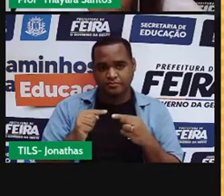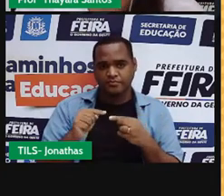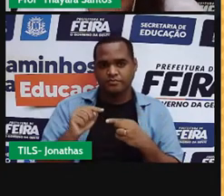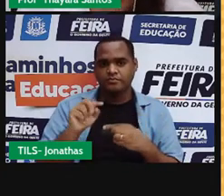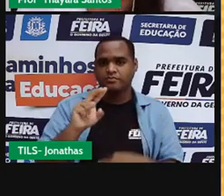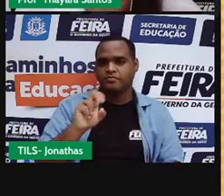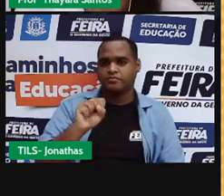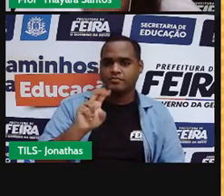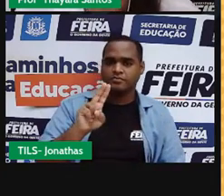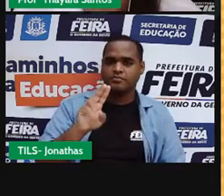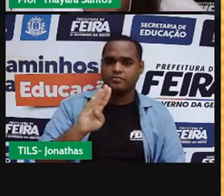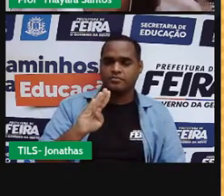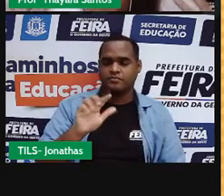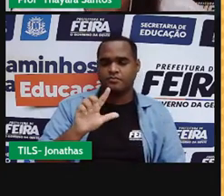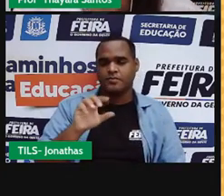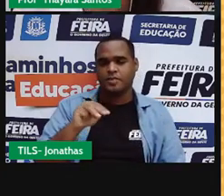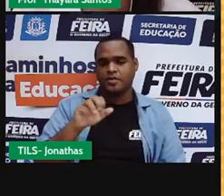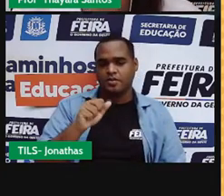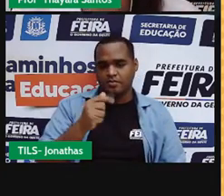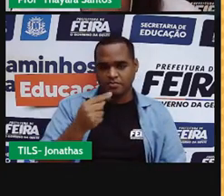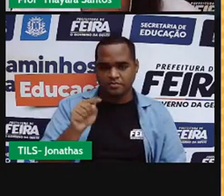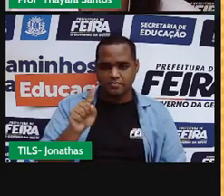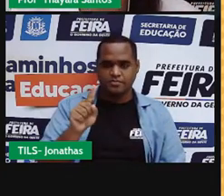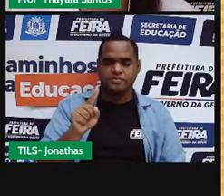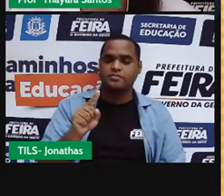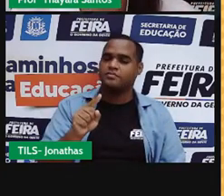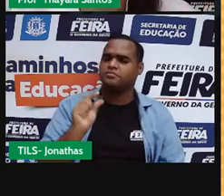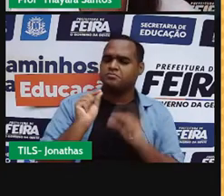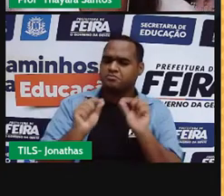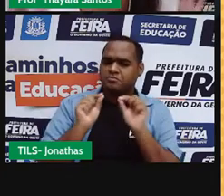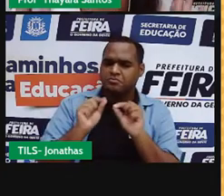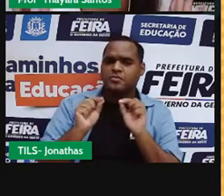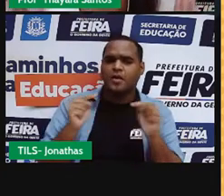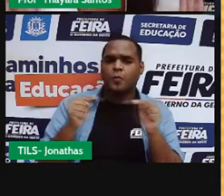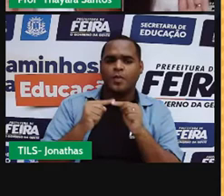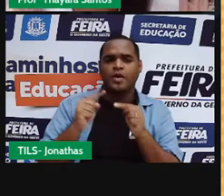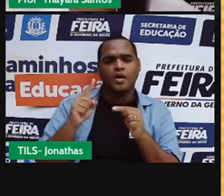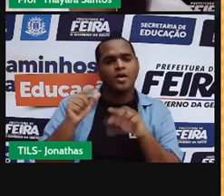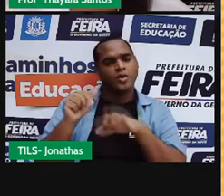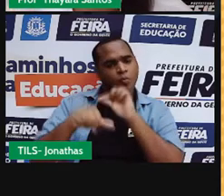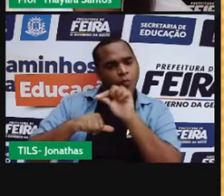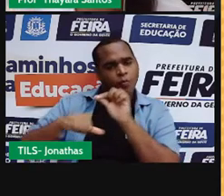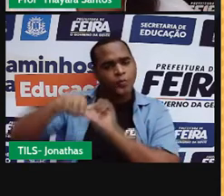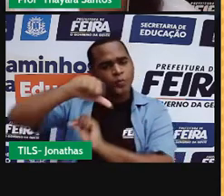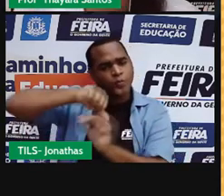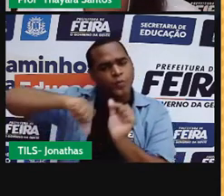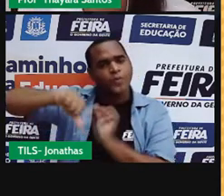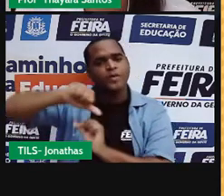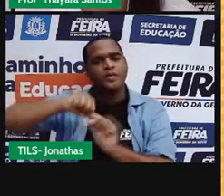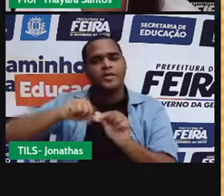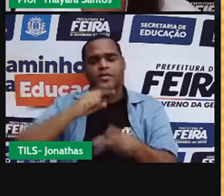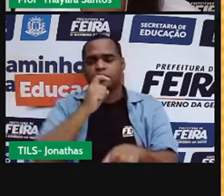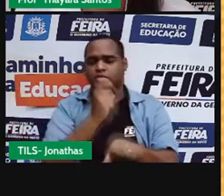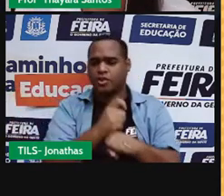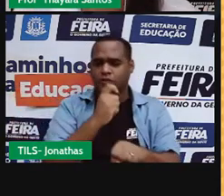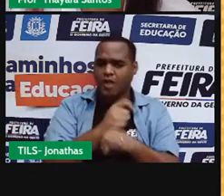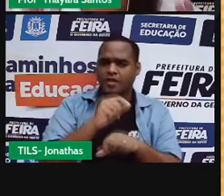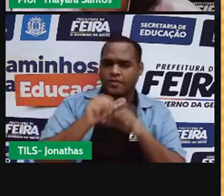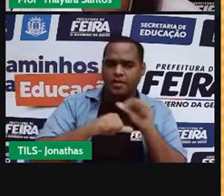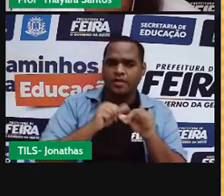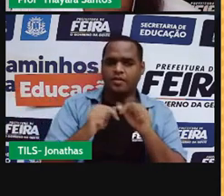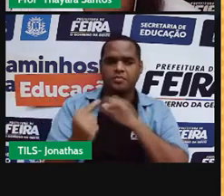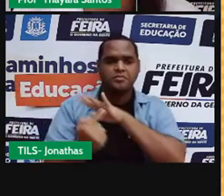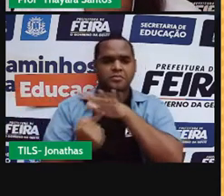sublimação. E quando é que uma matéria passa do estado sólido direto para o estado gasoso?